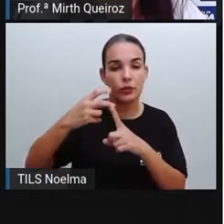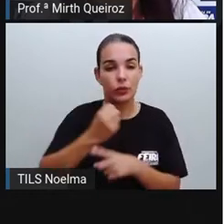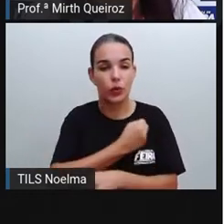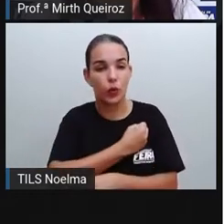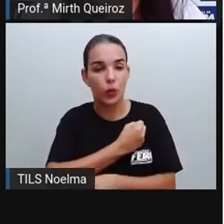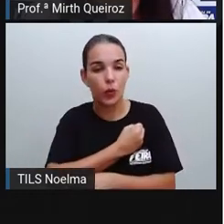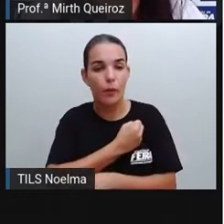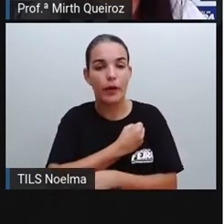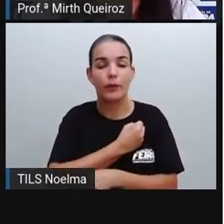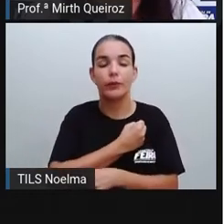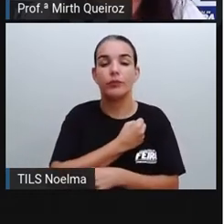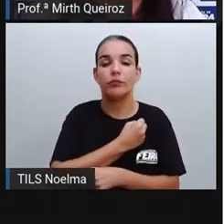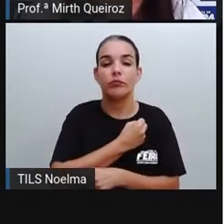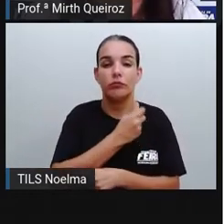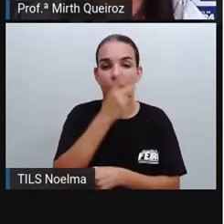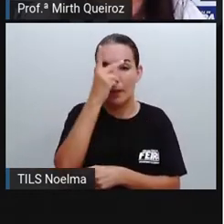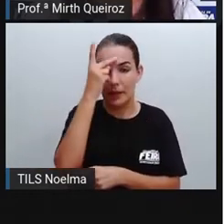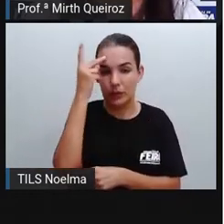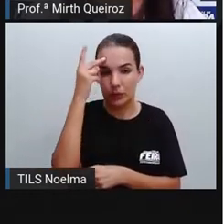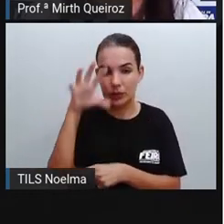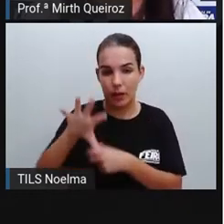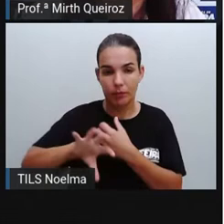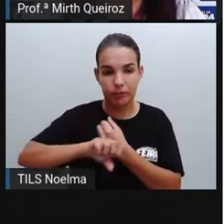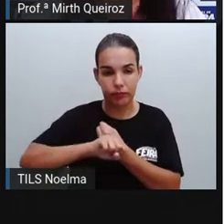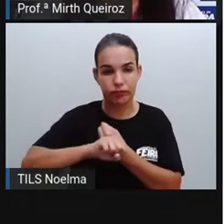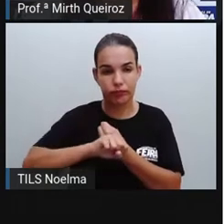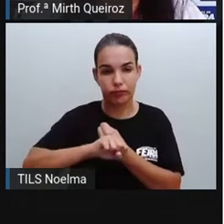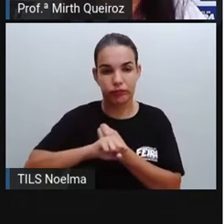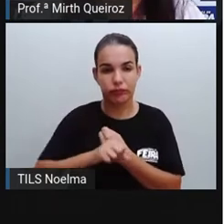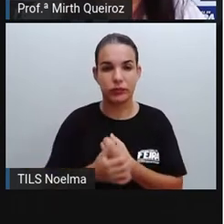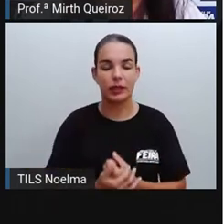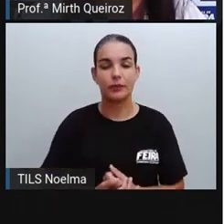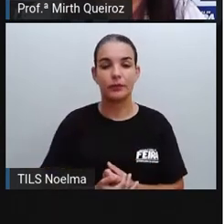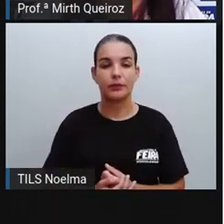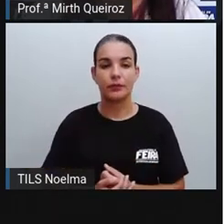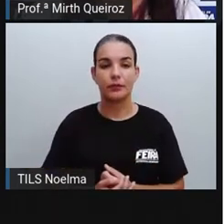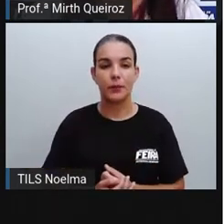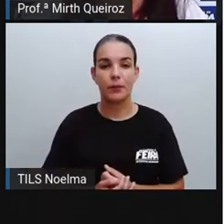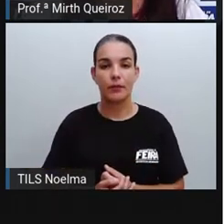de casos notificados. e confirmados, né?